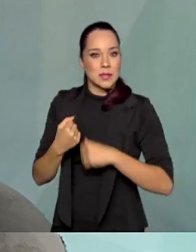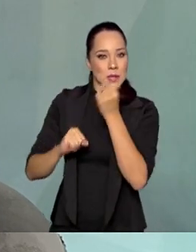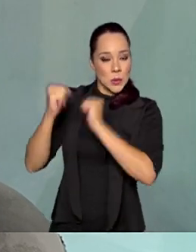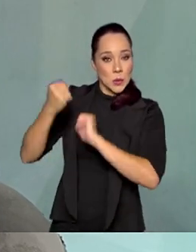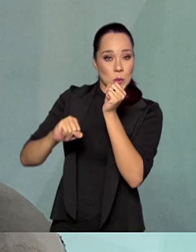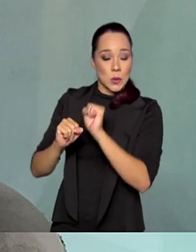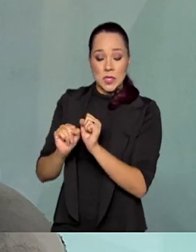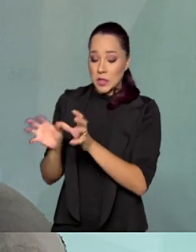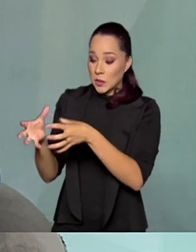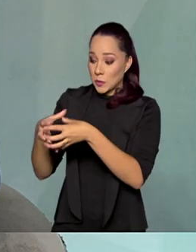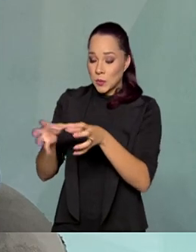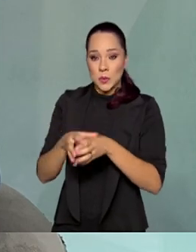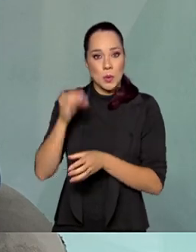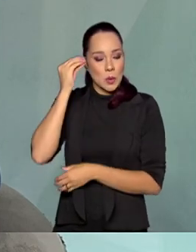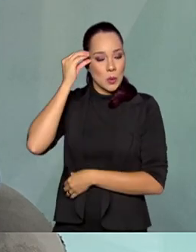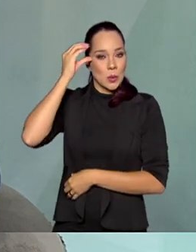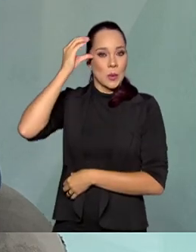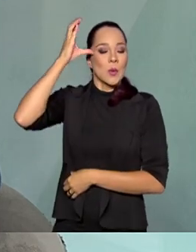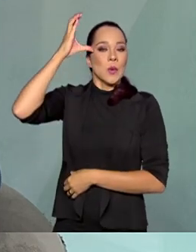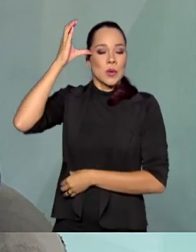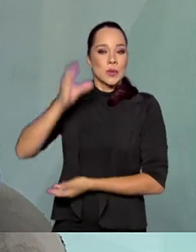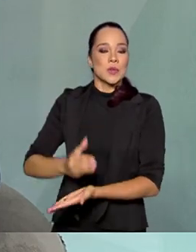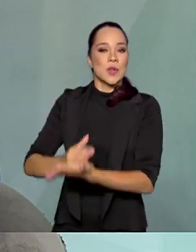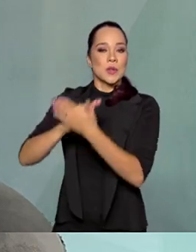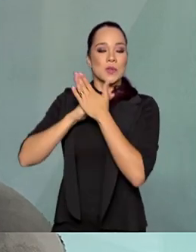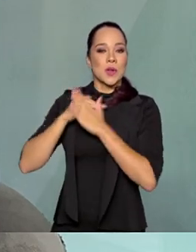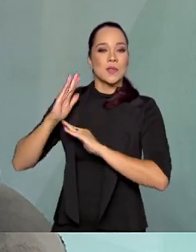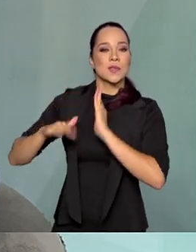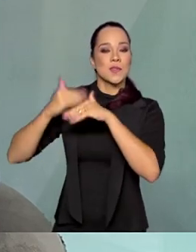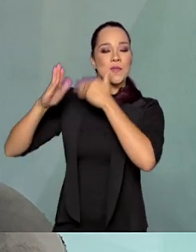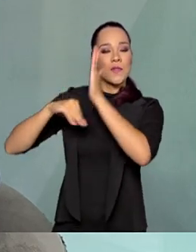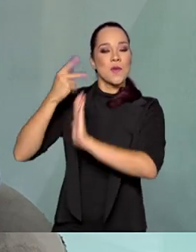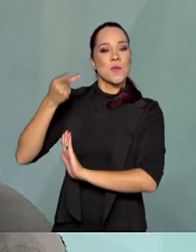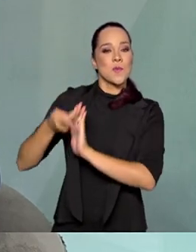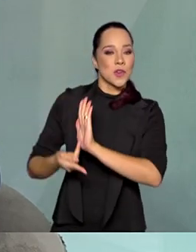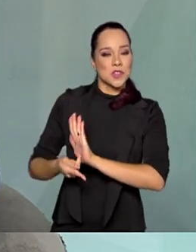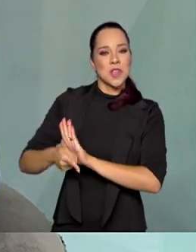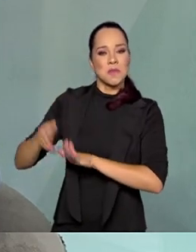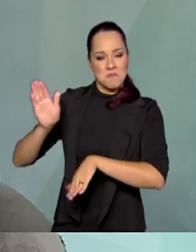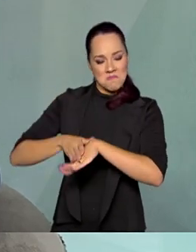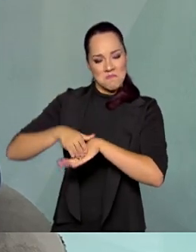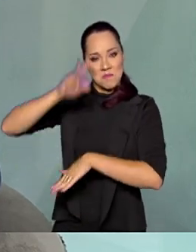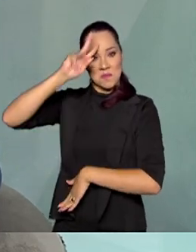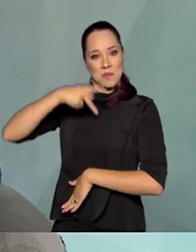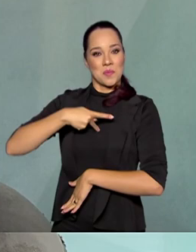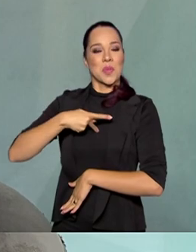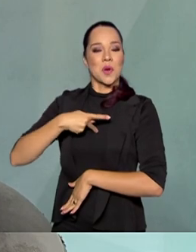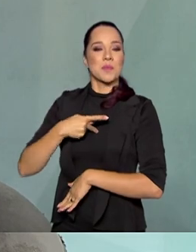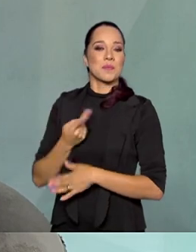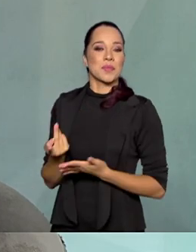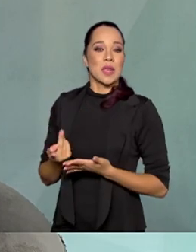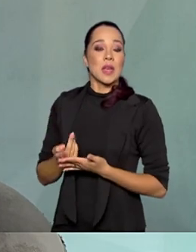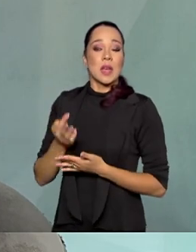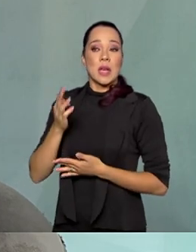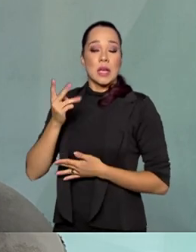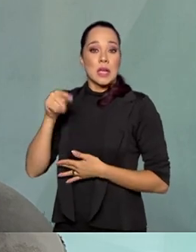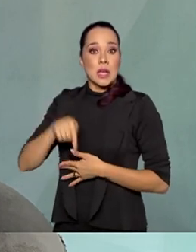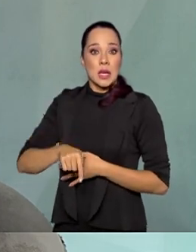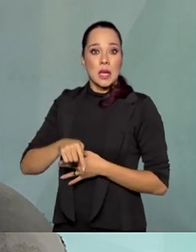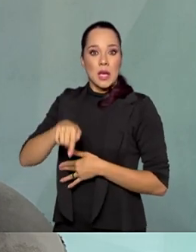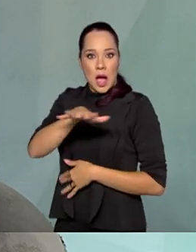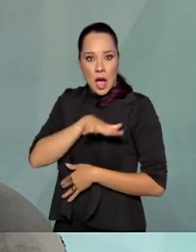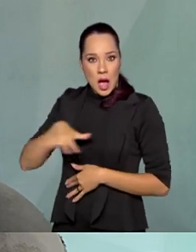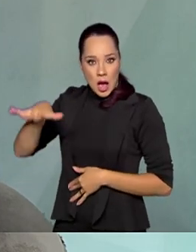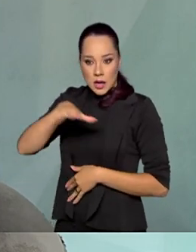Esse conjunto de conhecimentos nos permitiu, então, desenvolver um projeto autônomo. E eu destaco, a plataforma em que